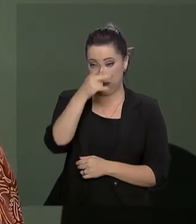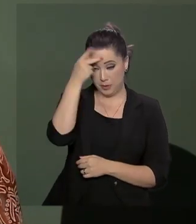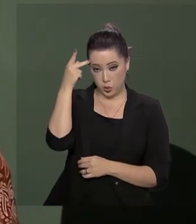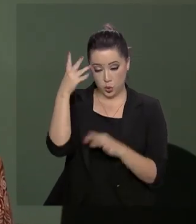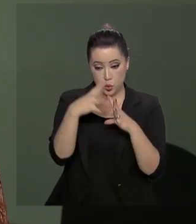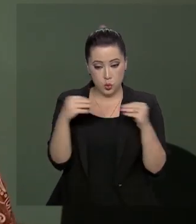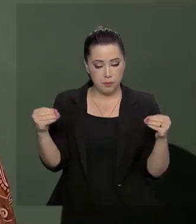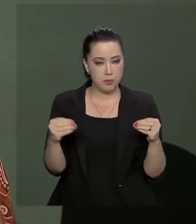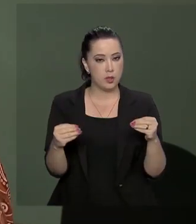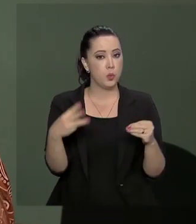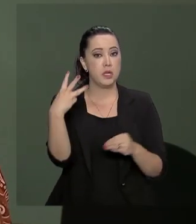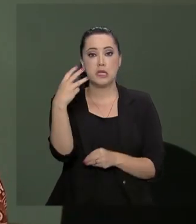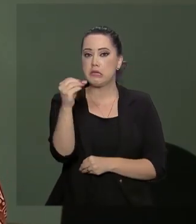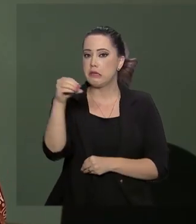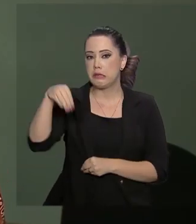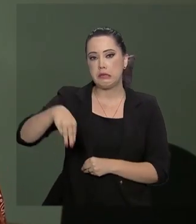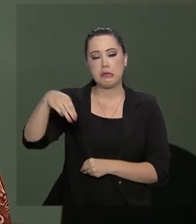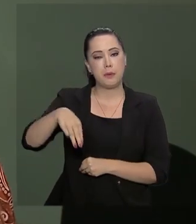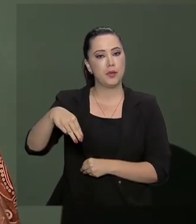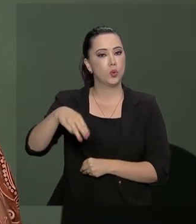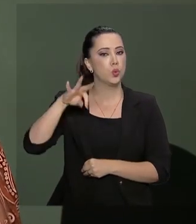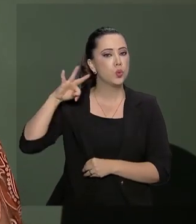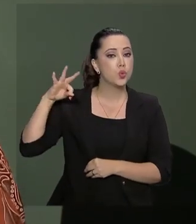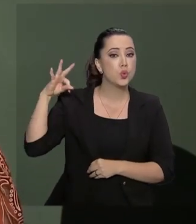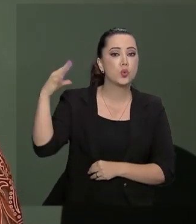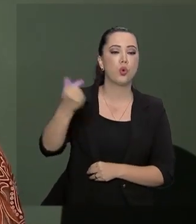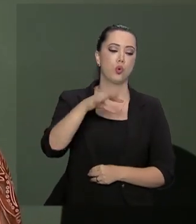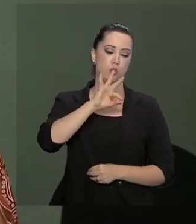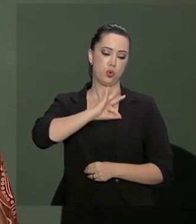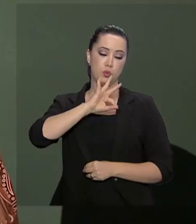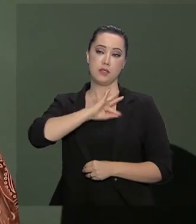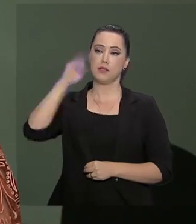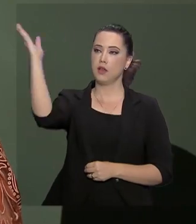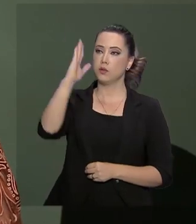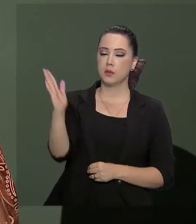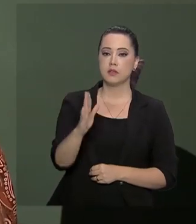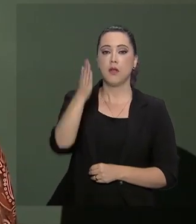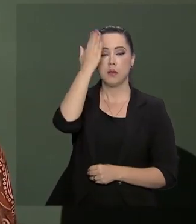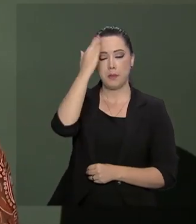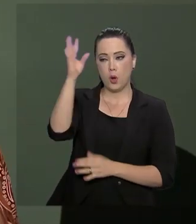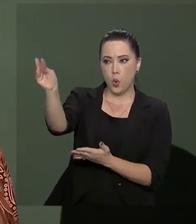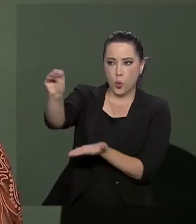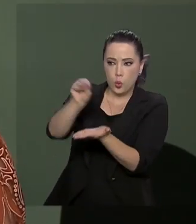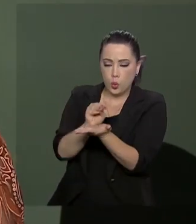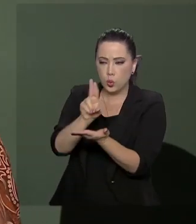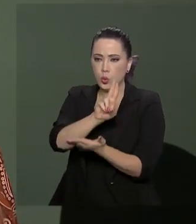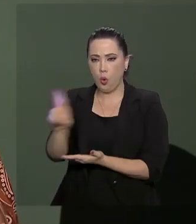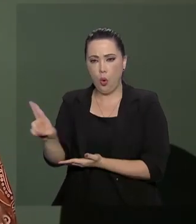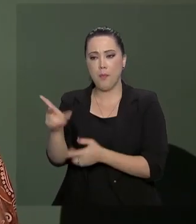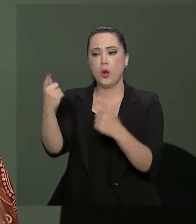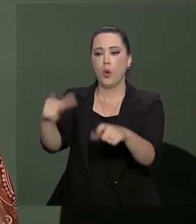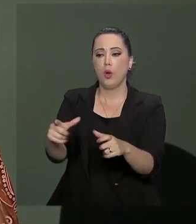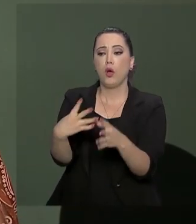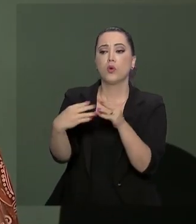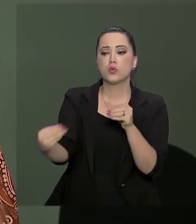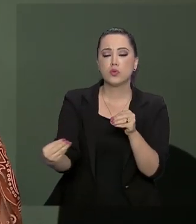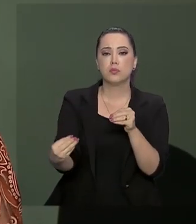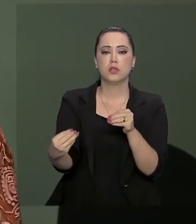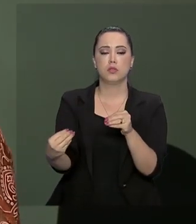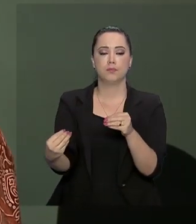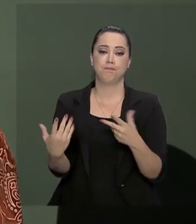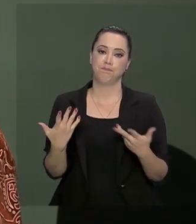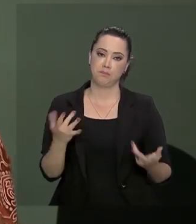hora, todos os telefones de policiais do Brasil receberão o nome da pessoa desaparecida, a foto, o lugar onde desapareceu.